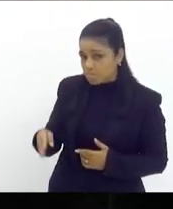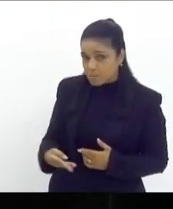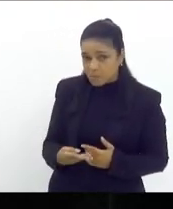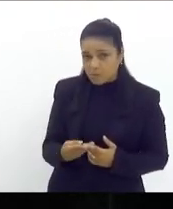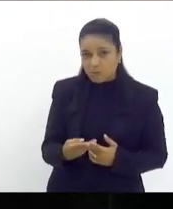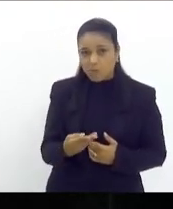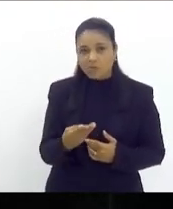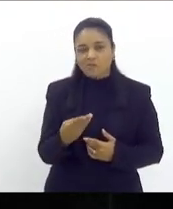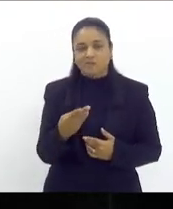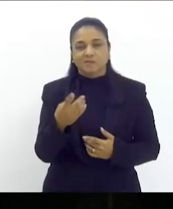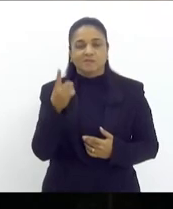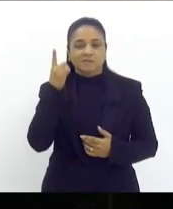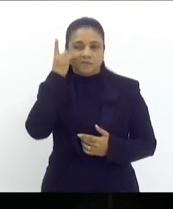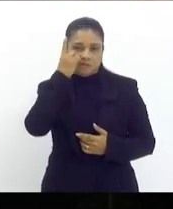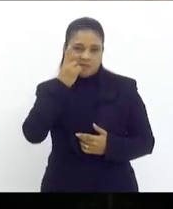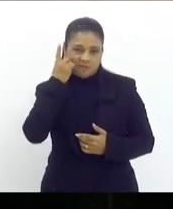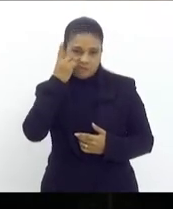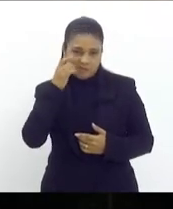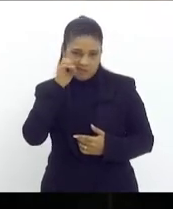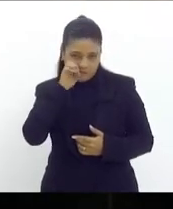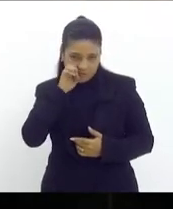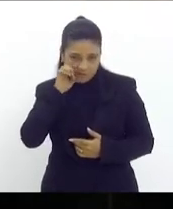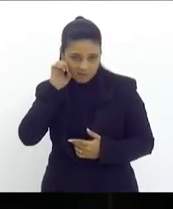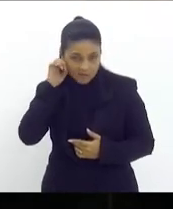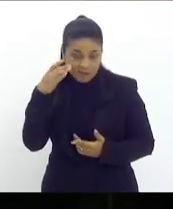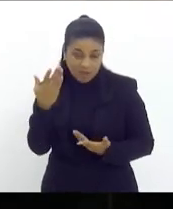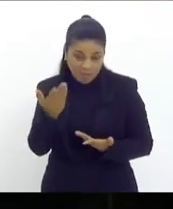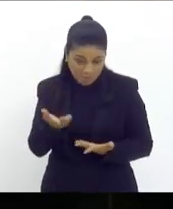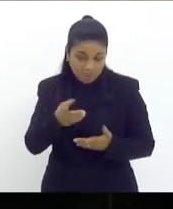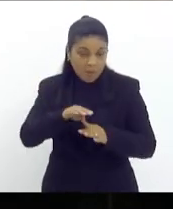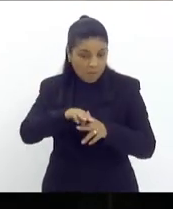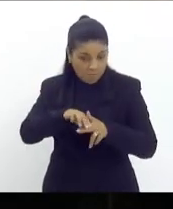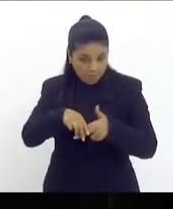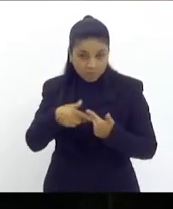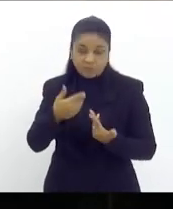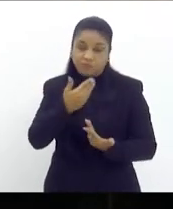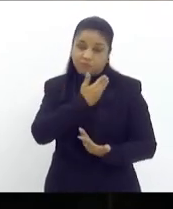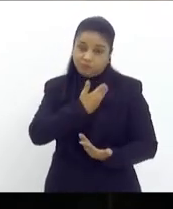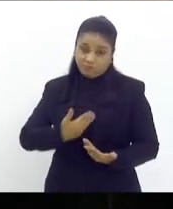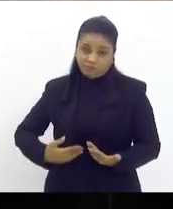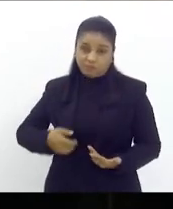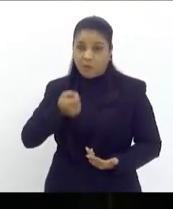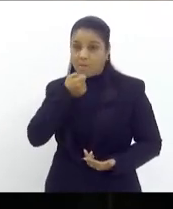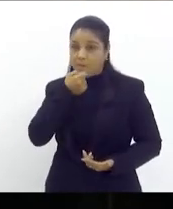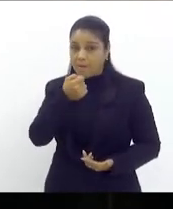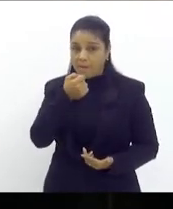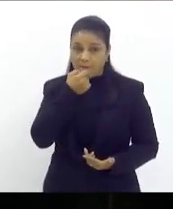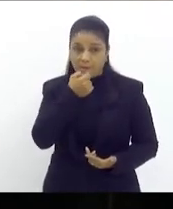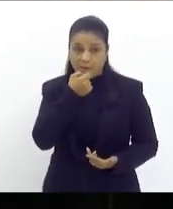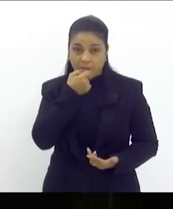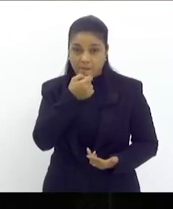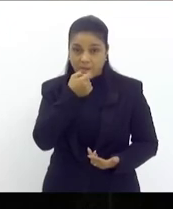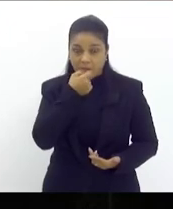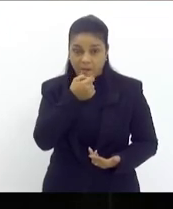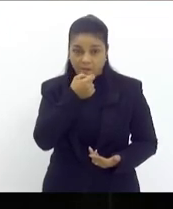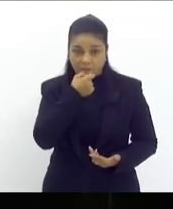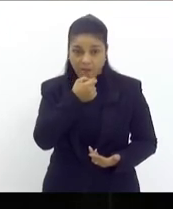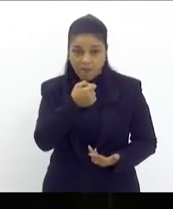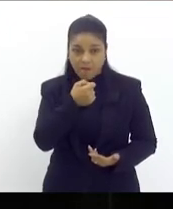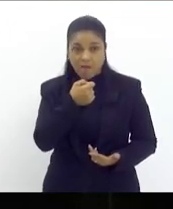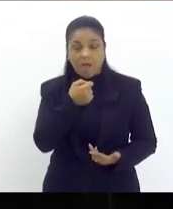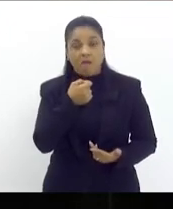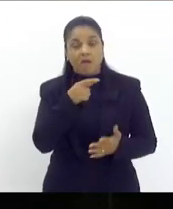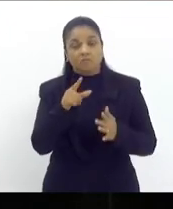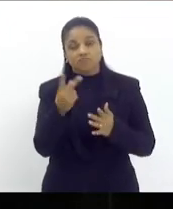Célia Jordão por isso que o governador quando dá entrevistas diz que as duas leis